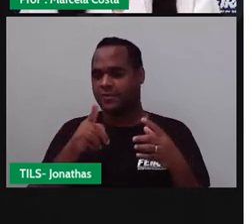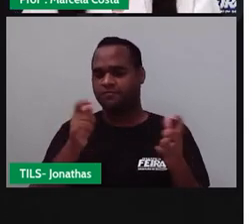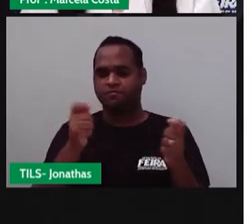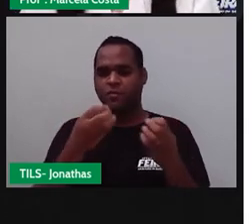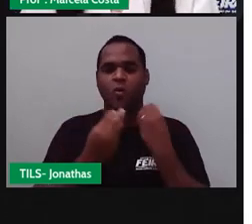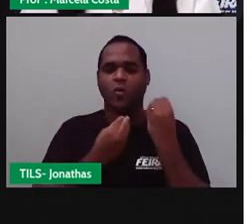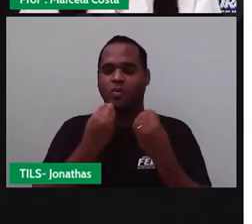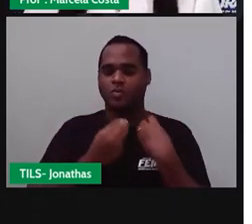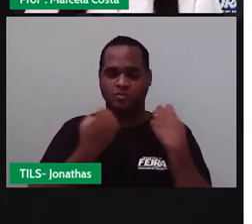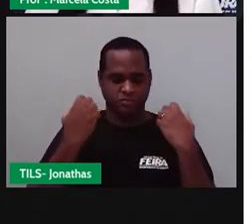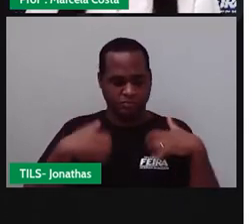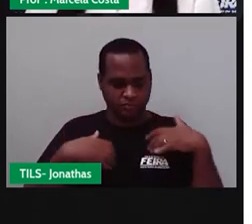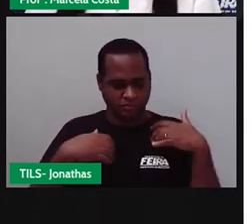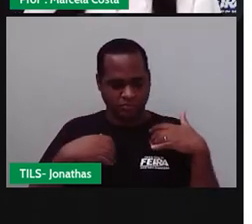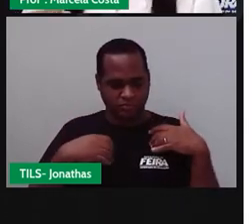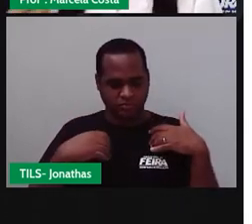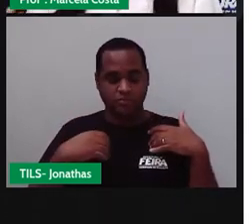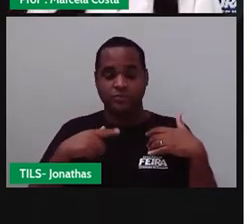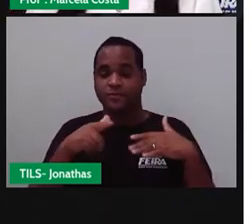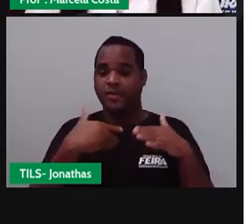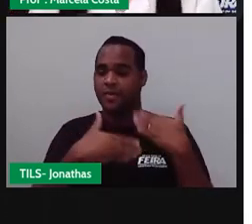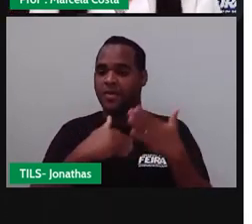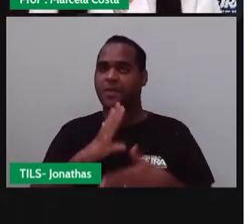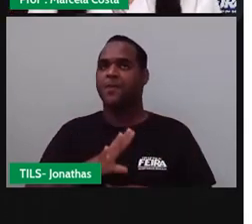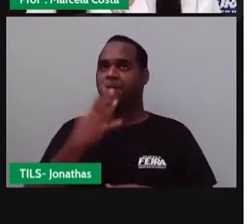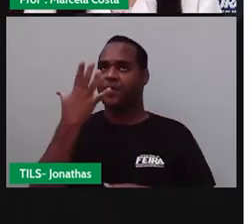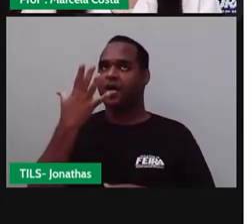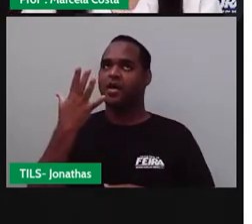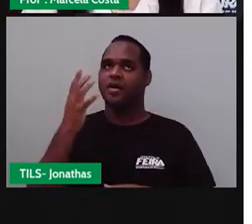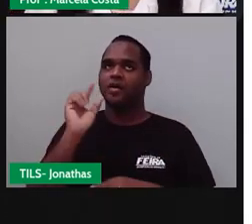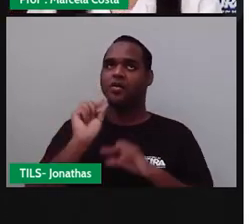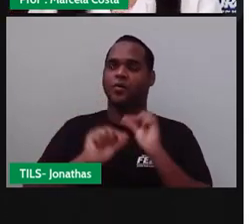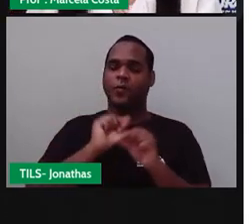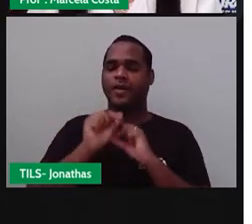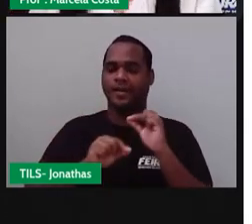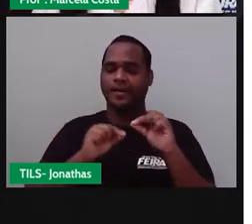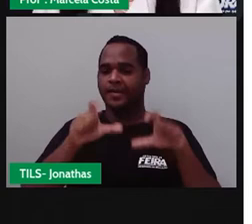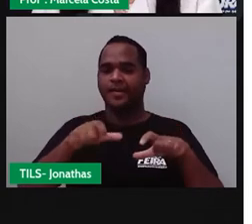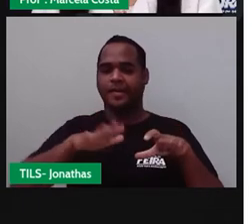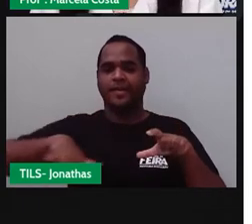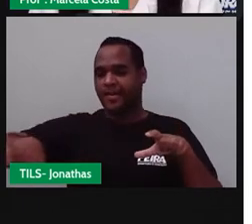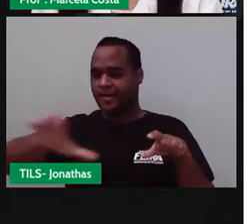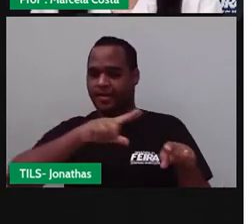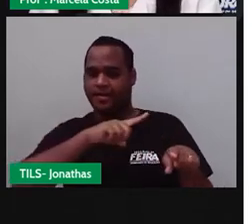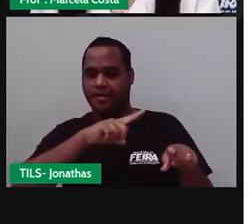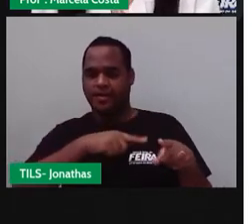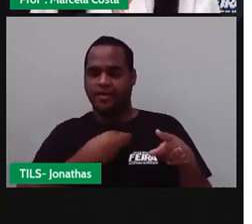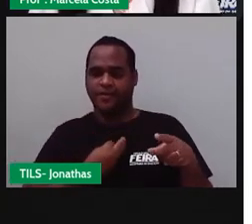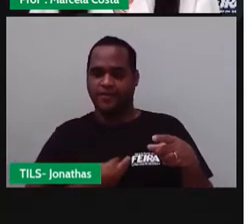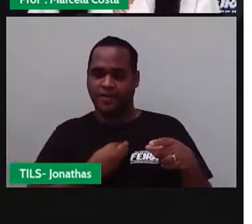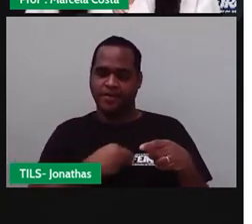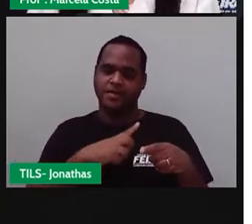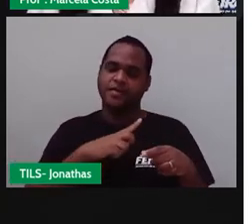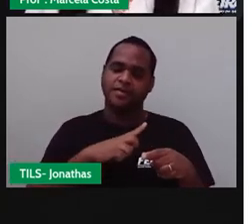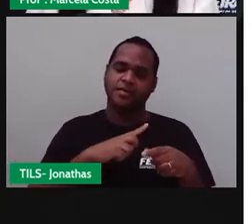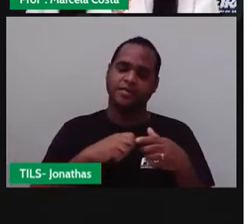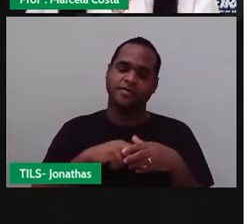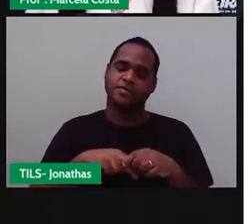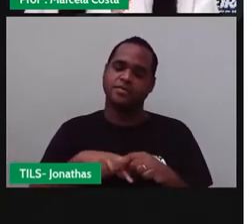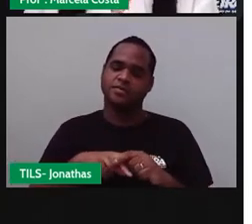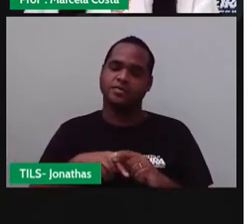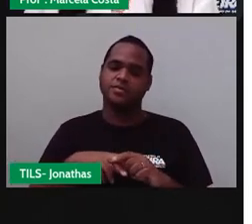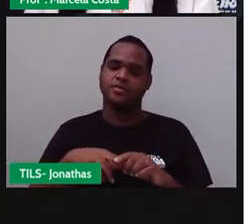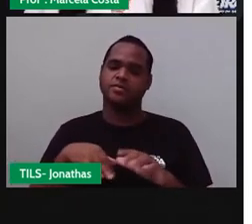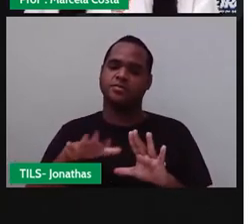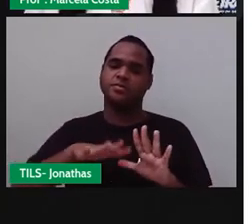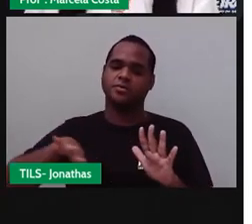fazer pra evitar que aconteça esse tipo de situação aí no seu entorno, na sua comunidade, na escola em que você